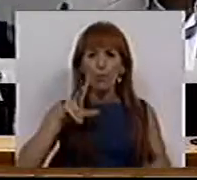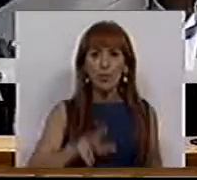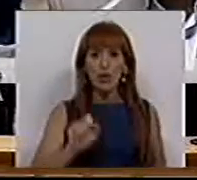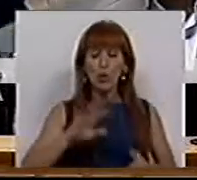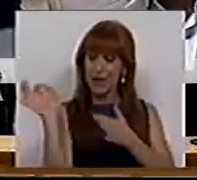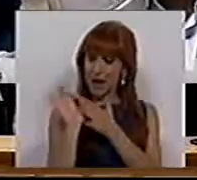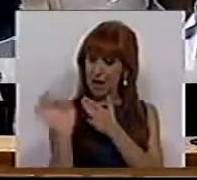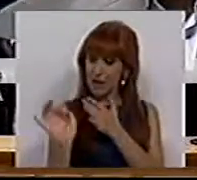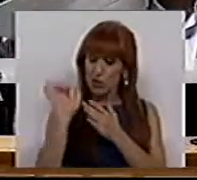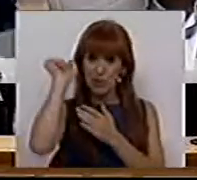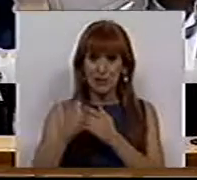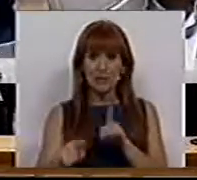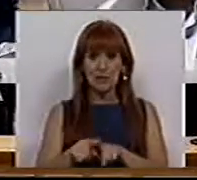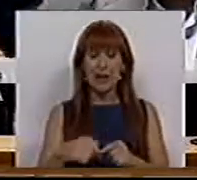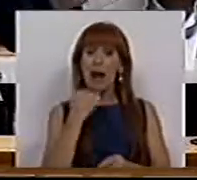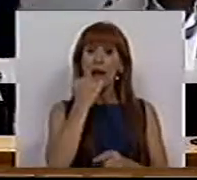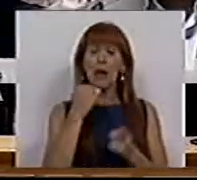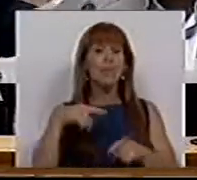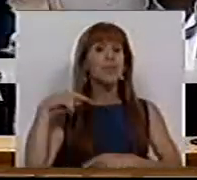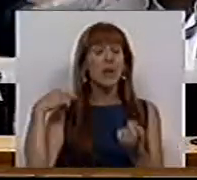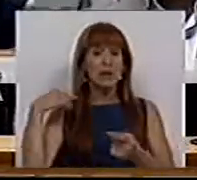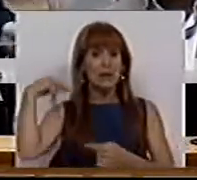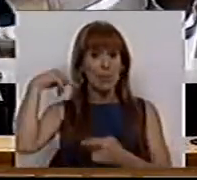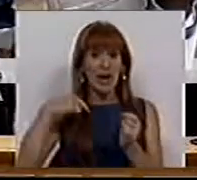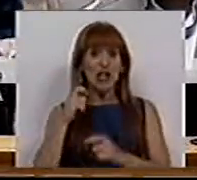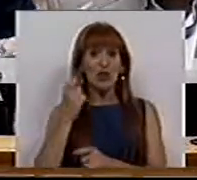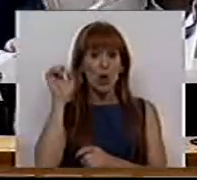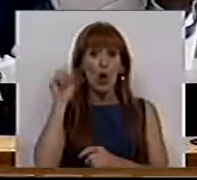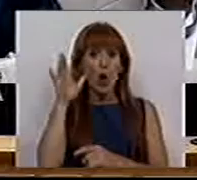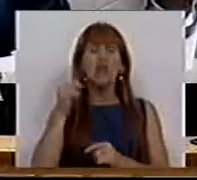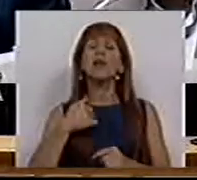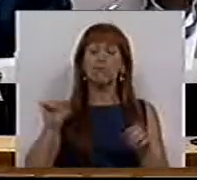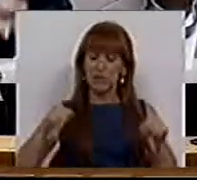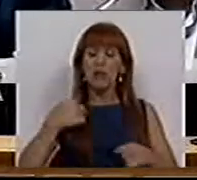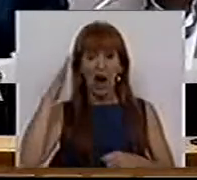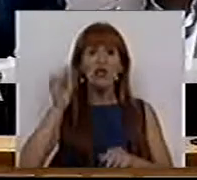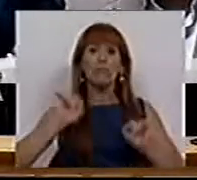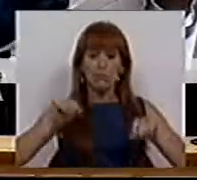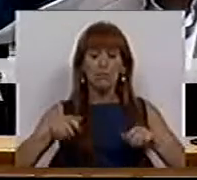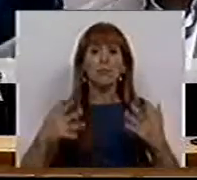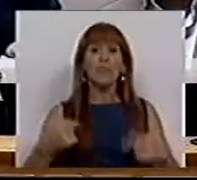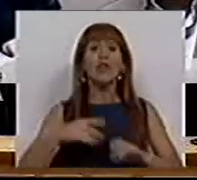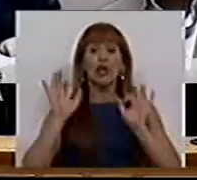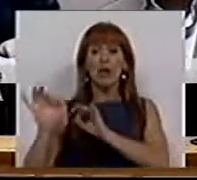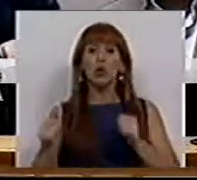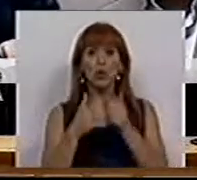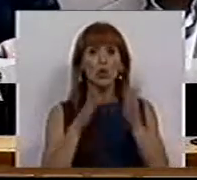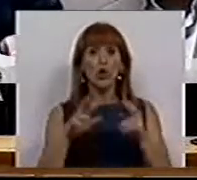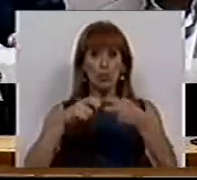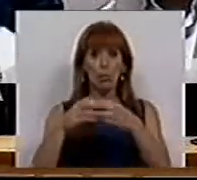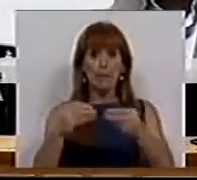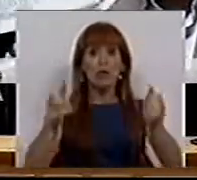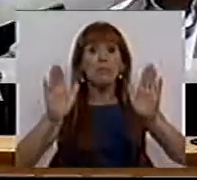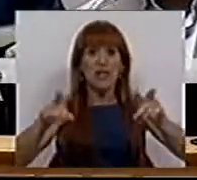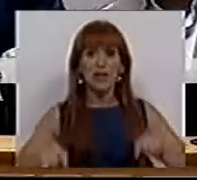com as características da pera rocha, que acho que sim, sim, deveremos querer, devemos tratar todos os problemas.